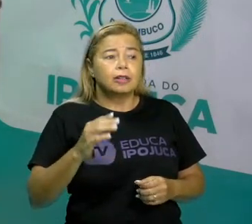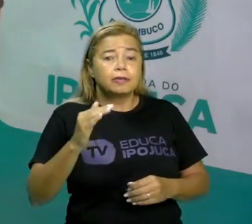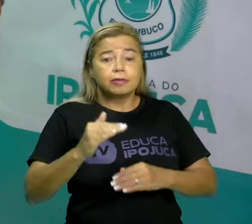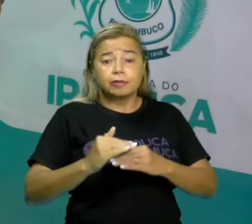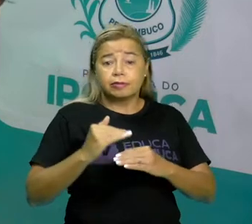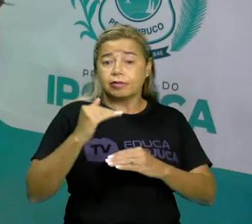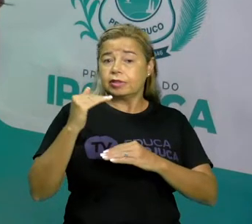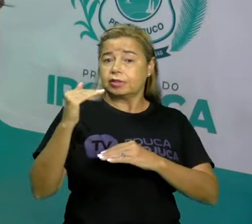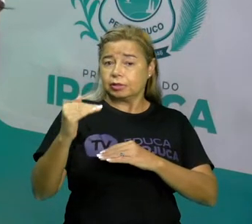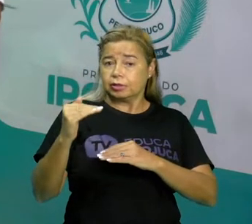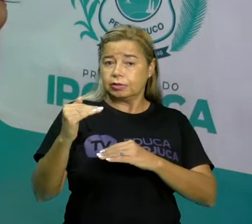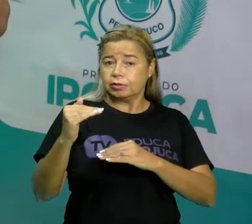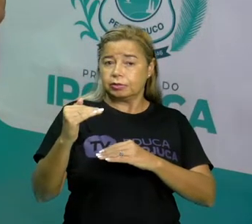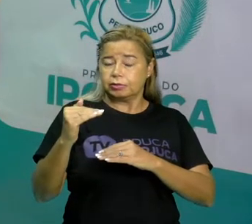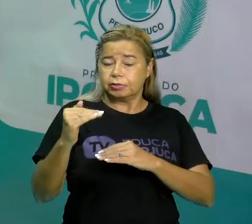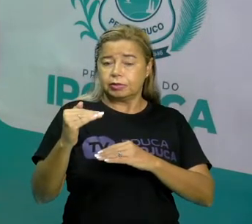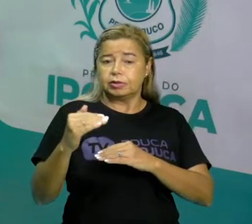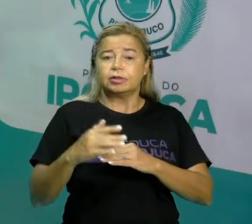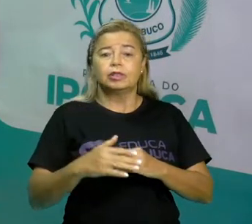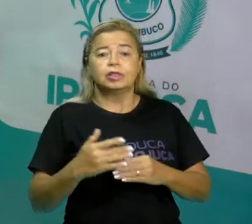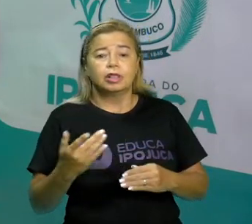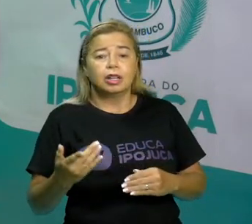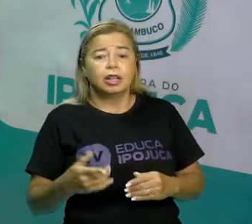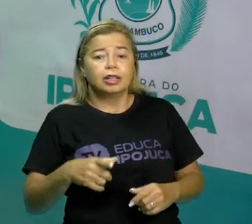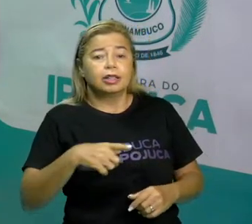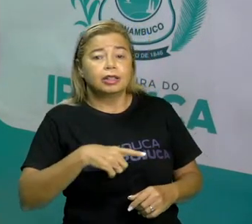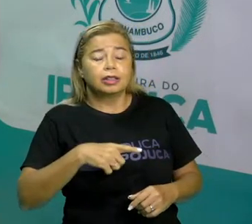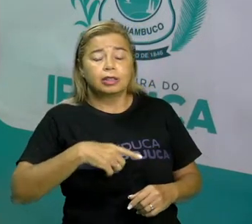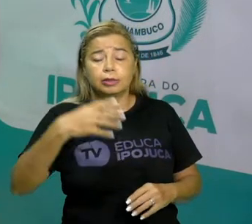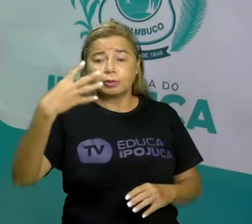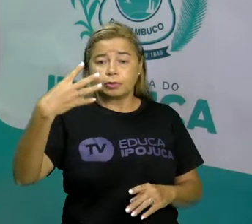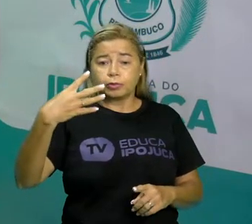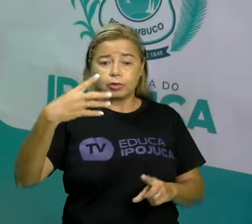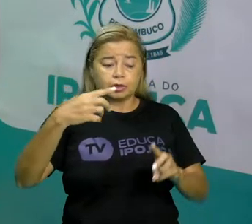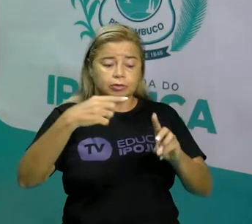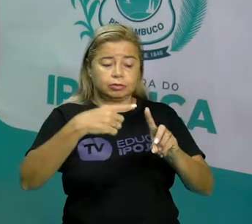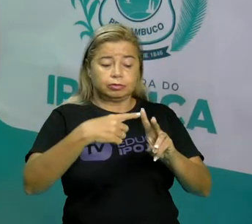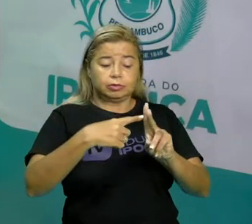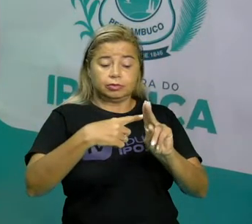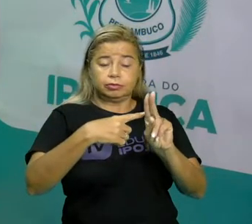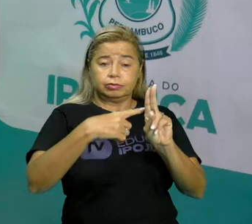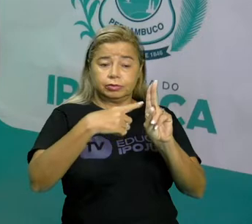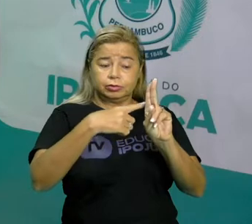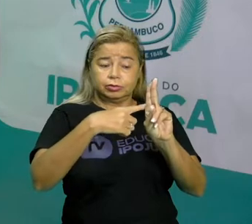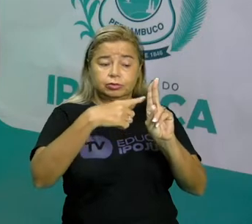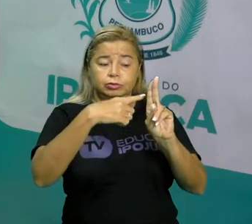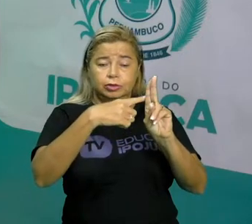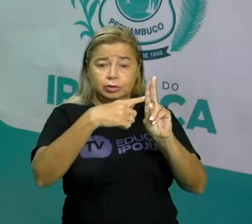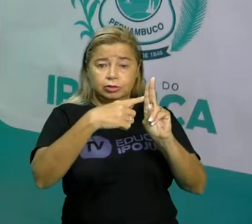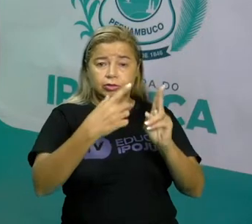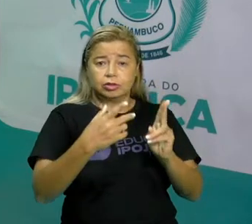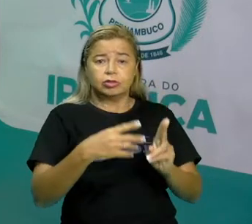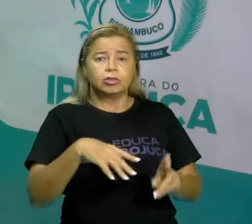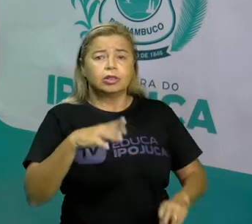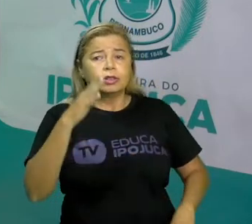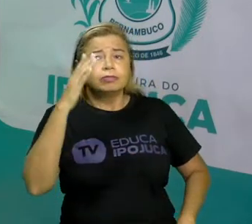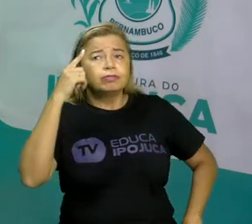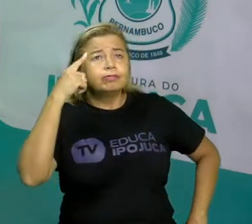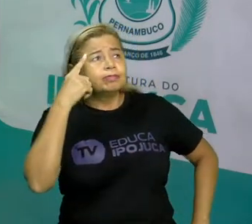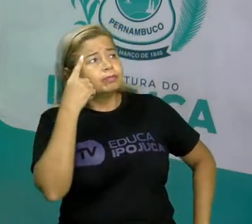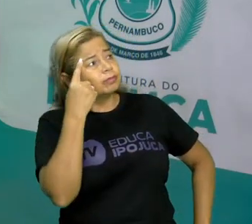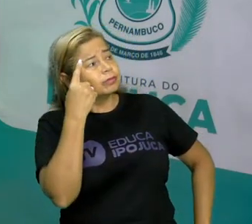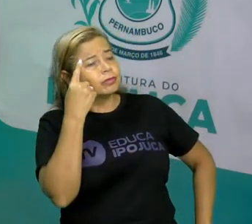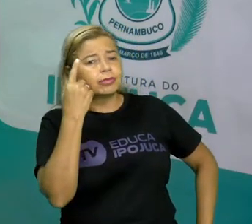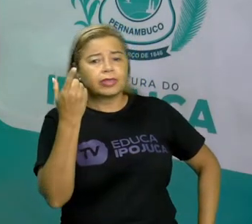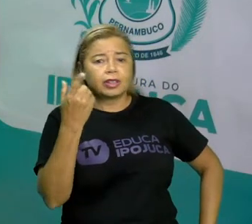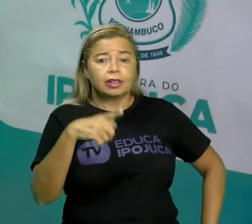mais quatro unidades. Eu tenho quatro dezenas. E vamos pensar, se eu tenho quatro dezenas, eu tenho